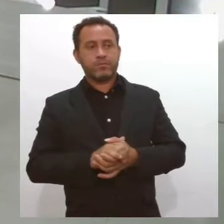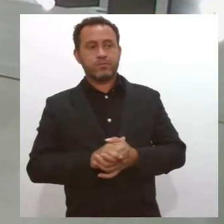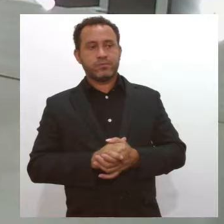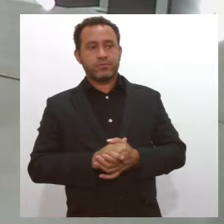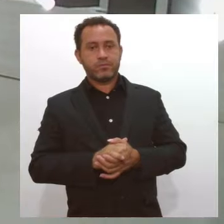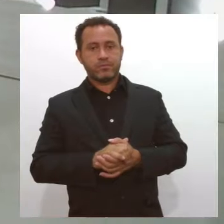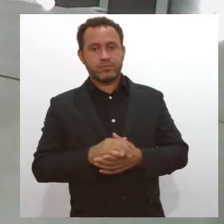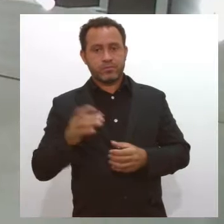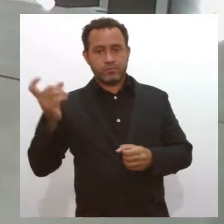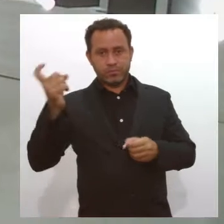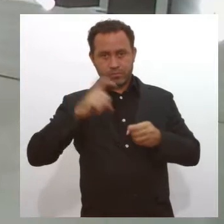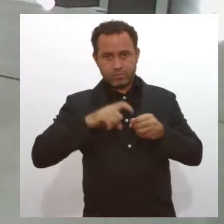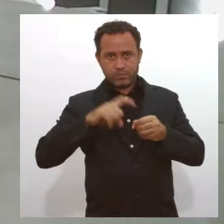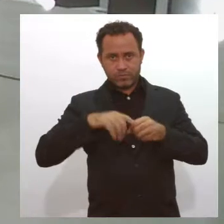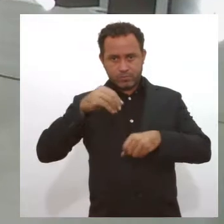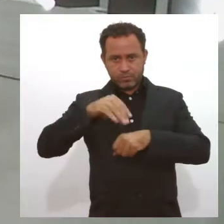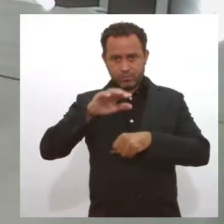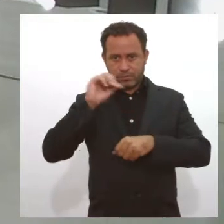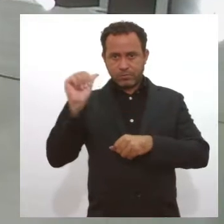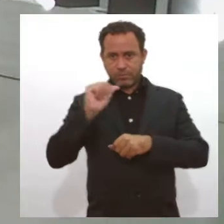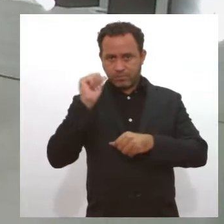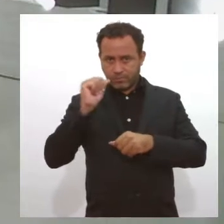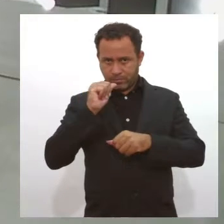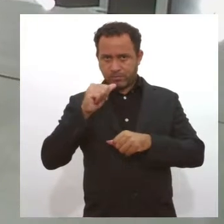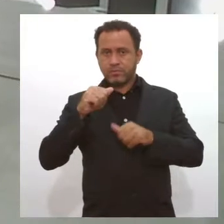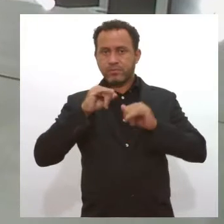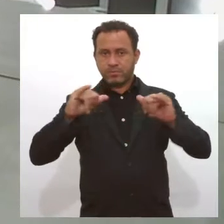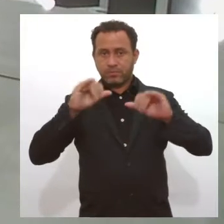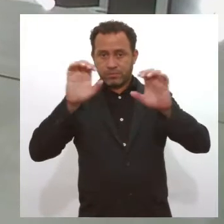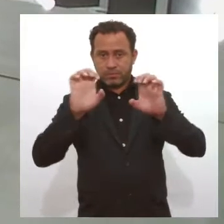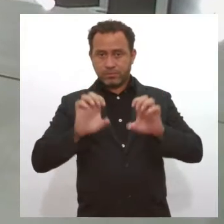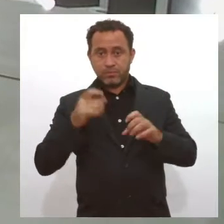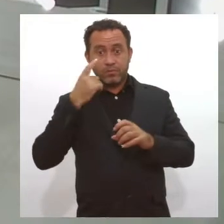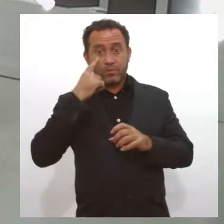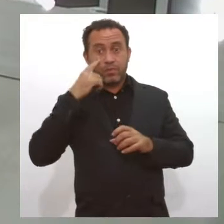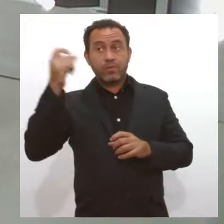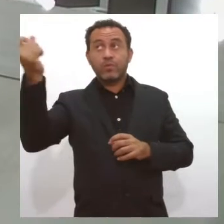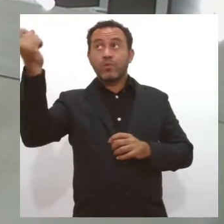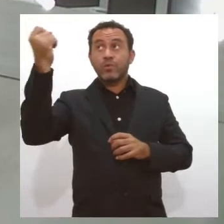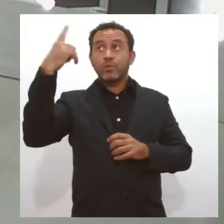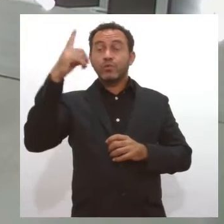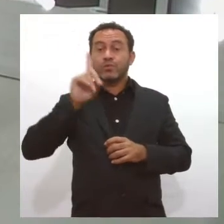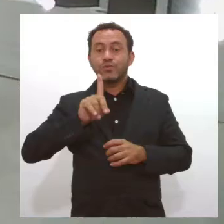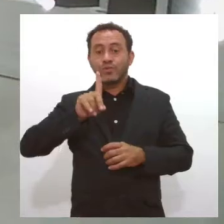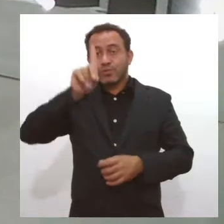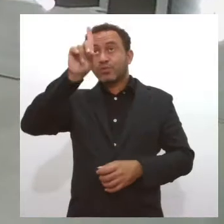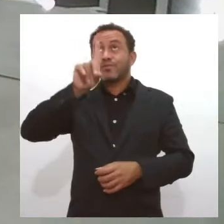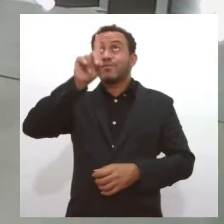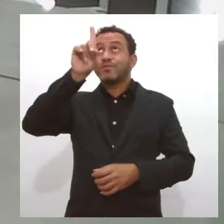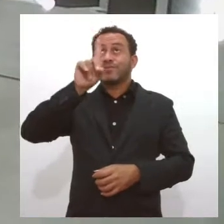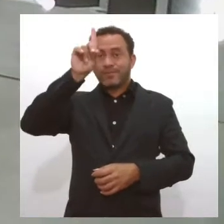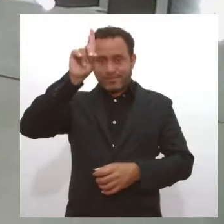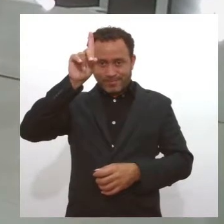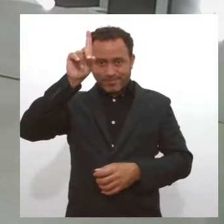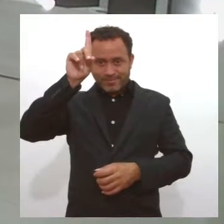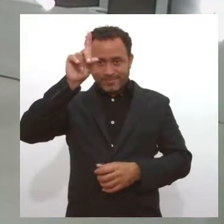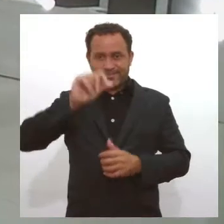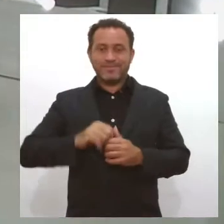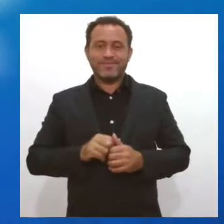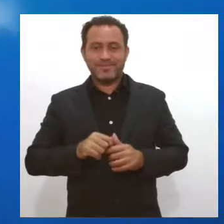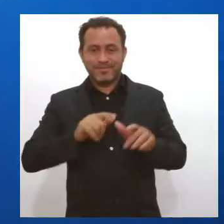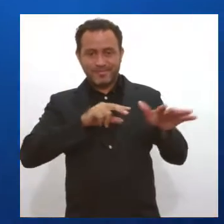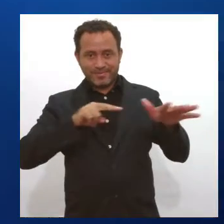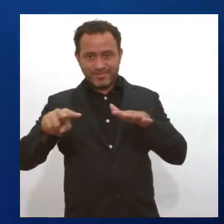Daqui a pouco a gente volta com mais notícias do Parlamento Estadual, mas agora vamos conferir como é que fica o tempo na capital sergipana neste início de